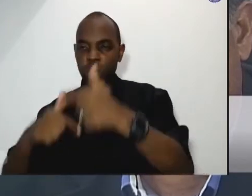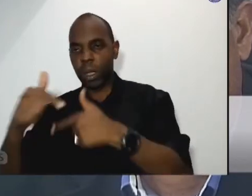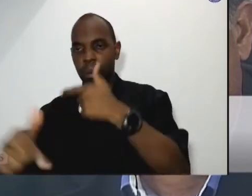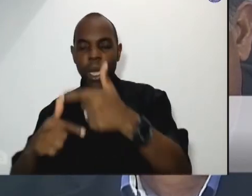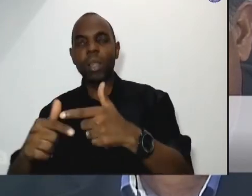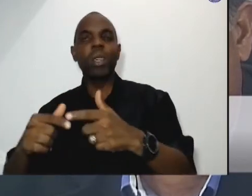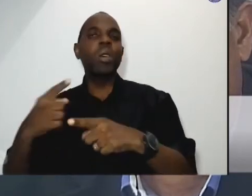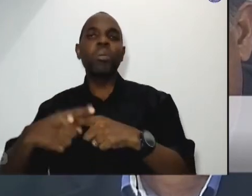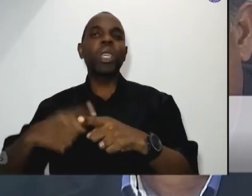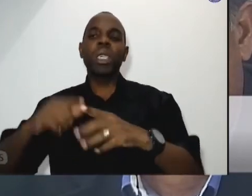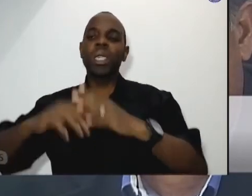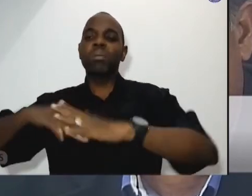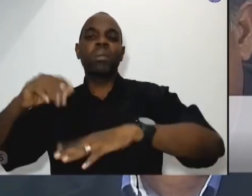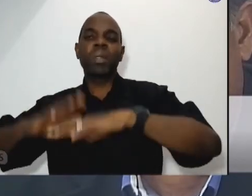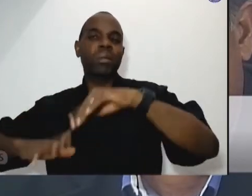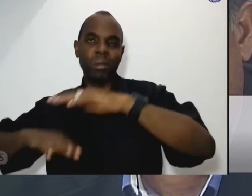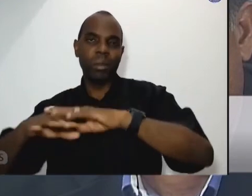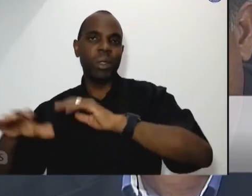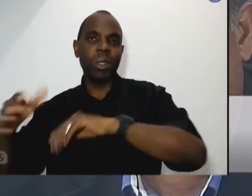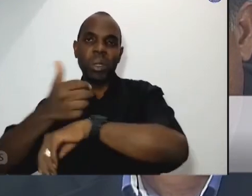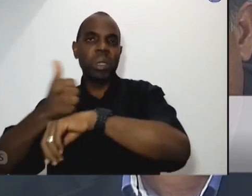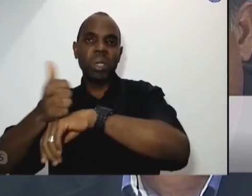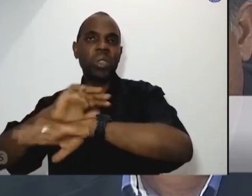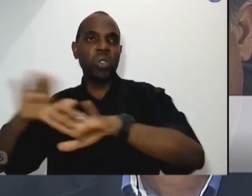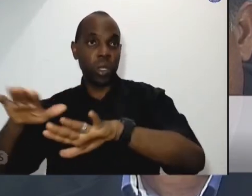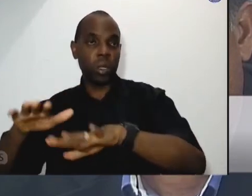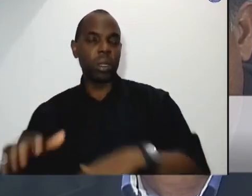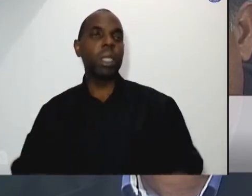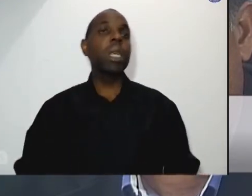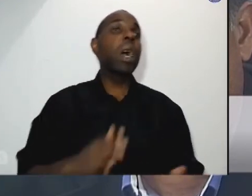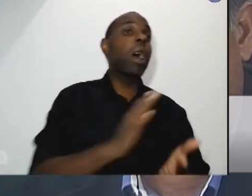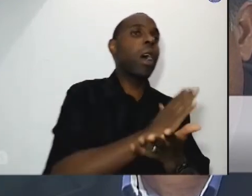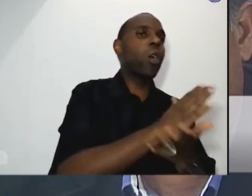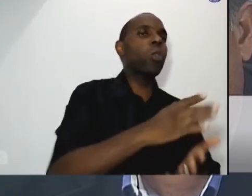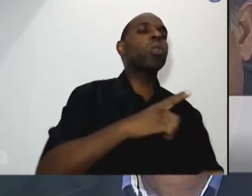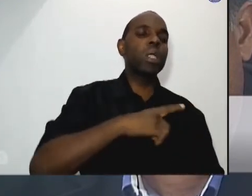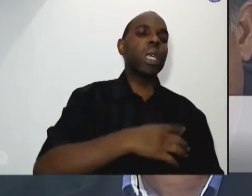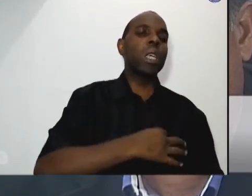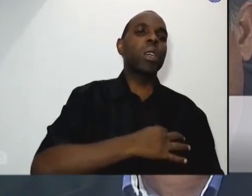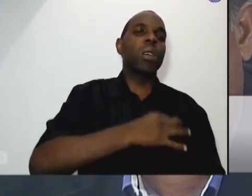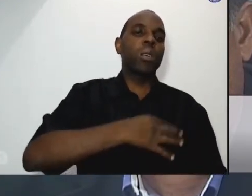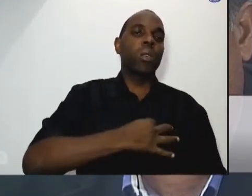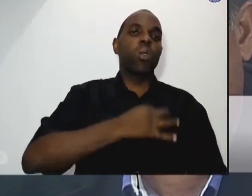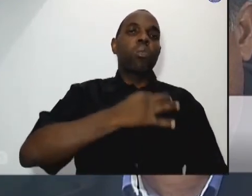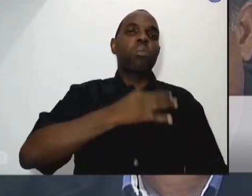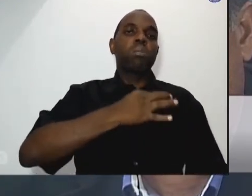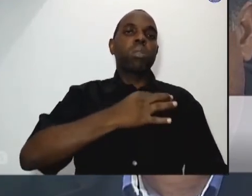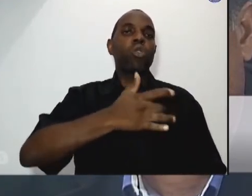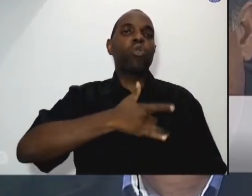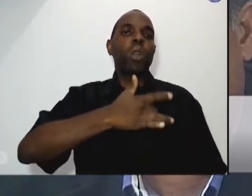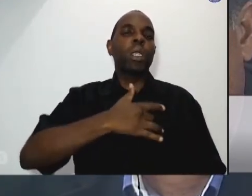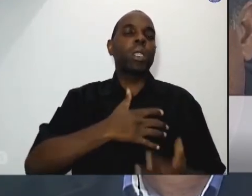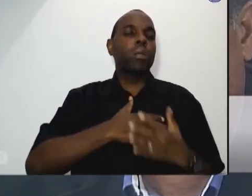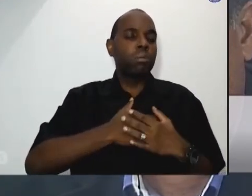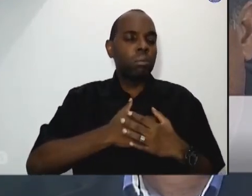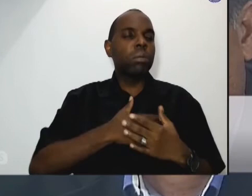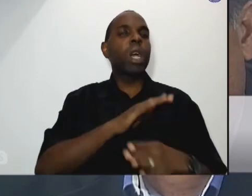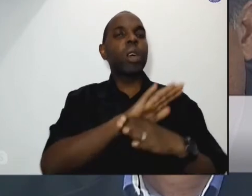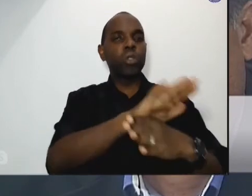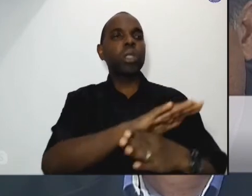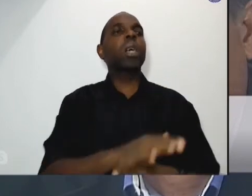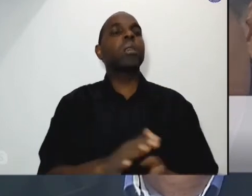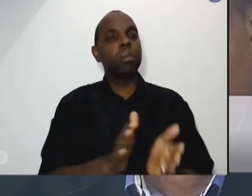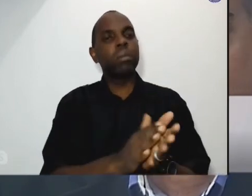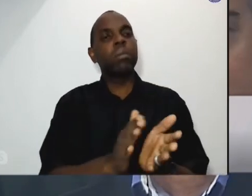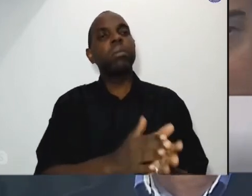pelo coração e voluntariado para mim eu estou sempre enaltecendo aqui na tribuna da Câmara Municipal meus parabéns Padre Chico